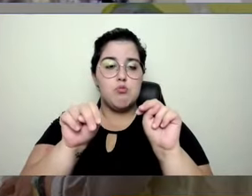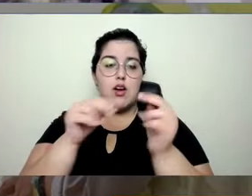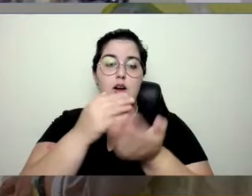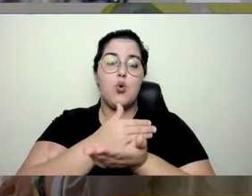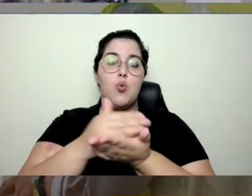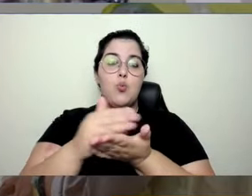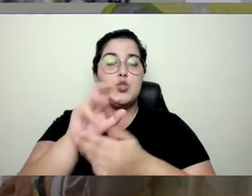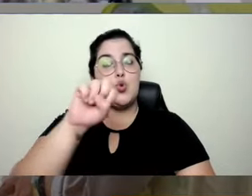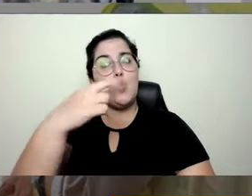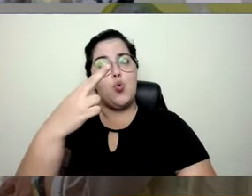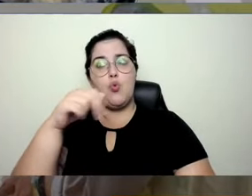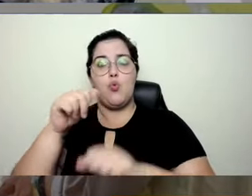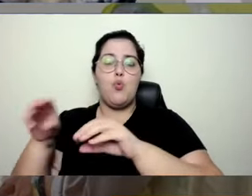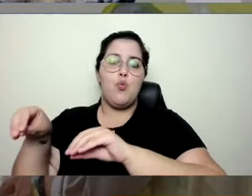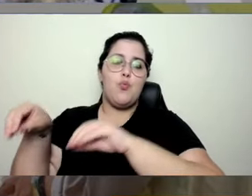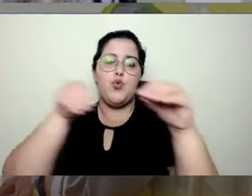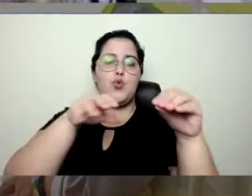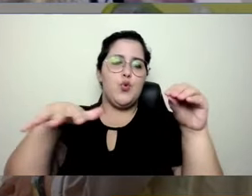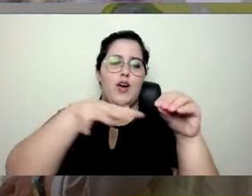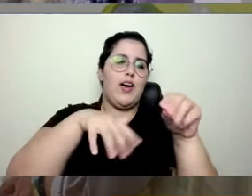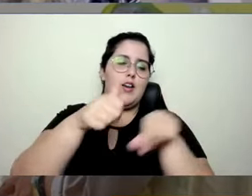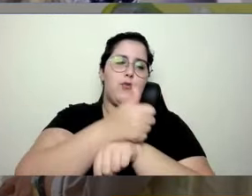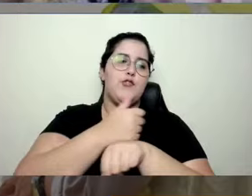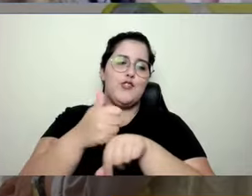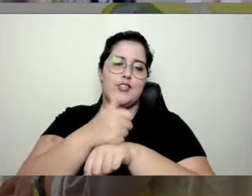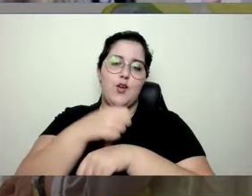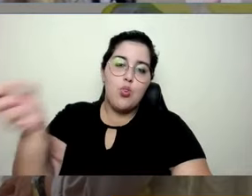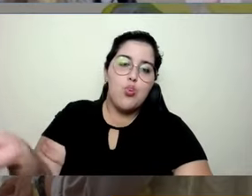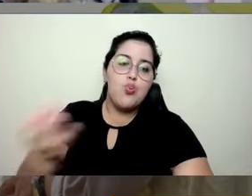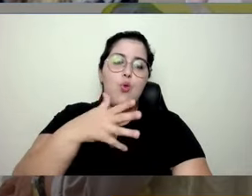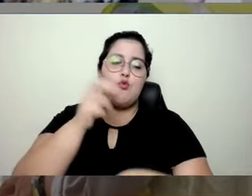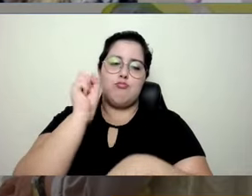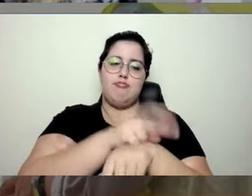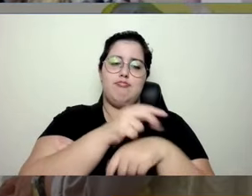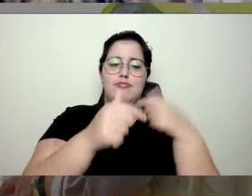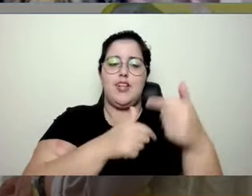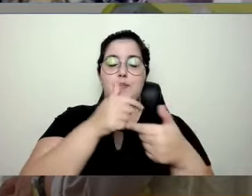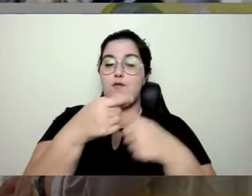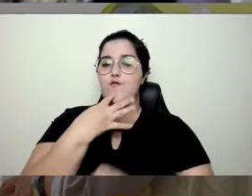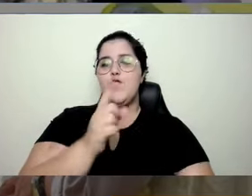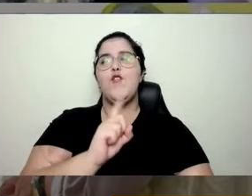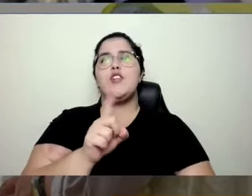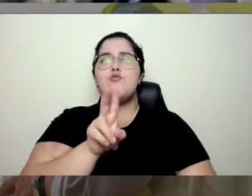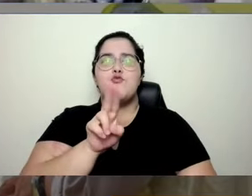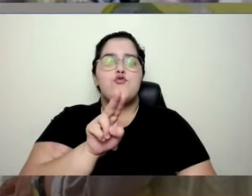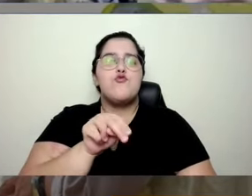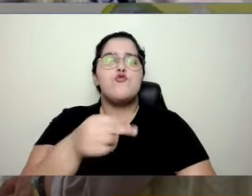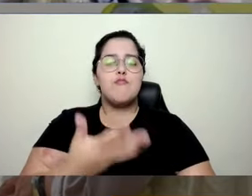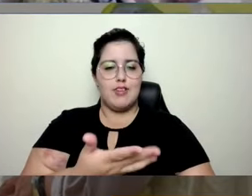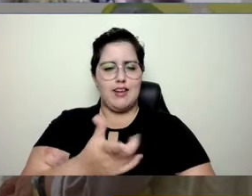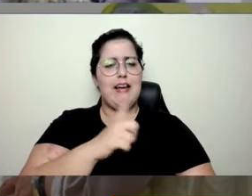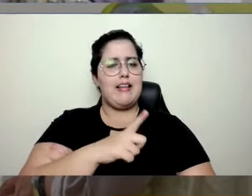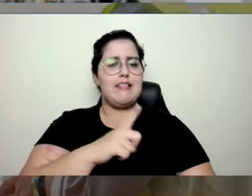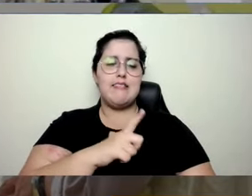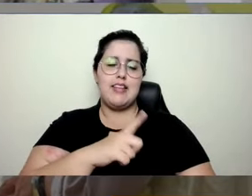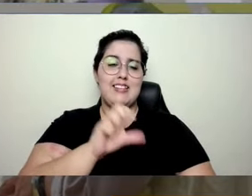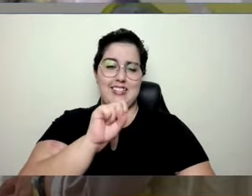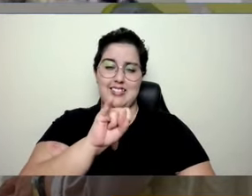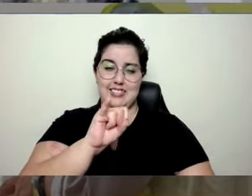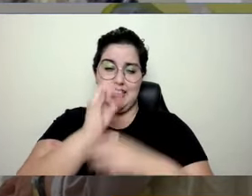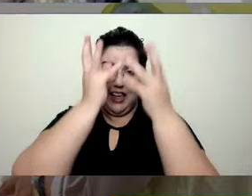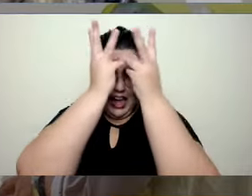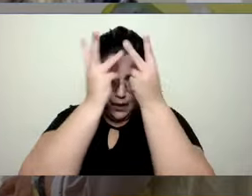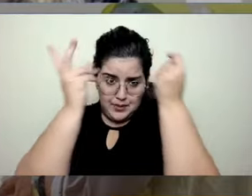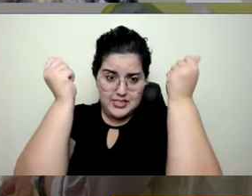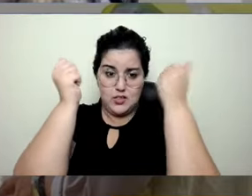carreira, então a gente fica dando exemplos que são muito abstratos e a pessoa não